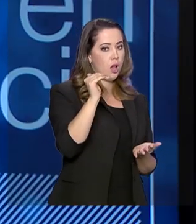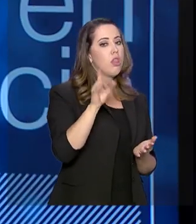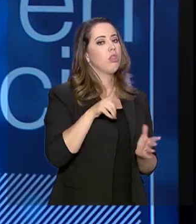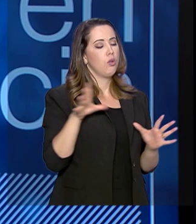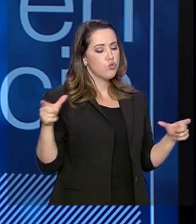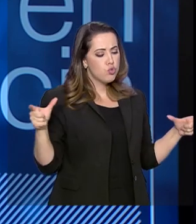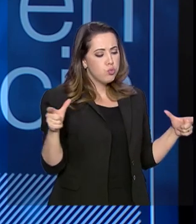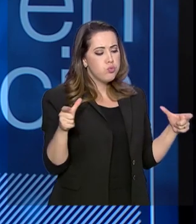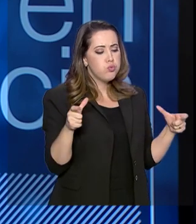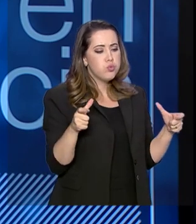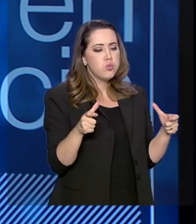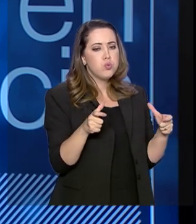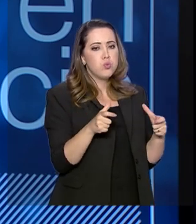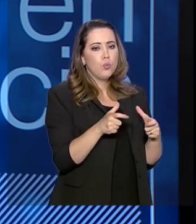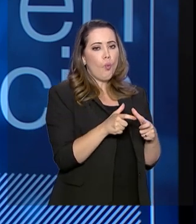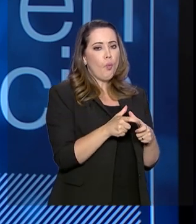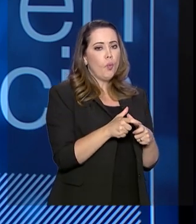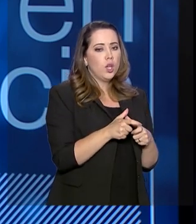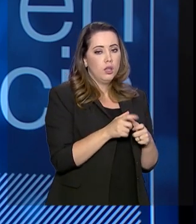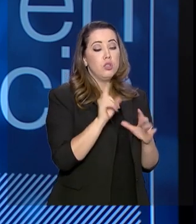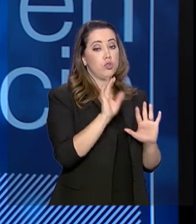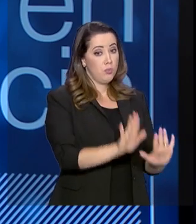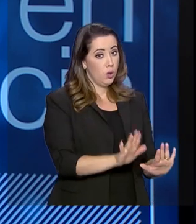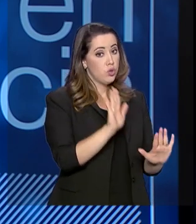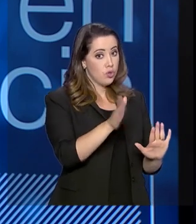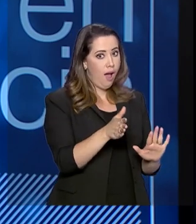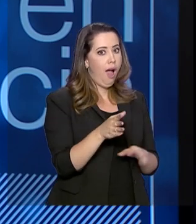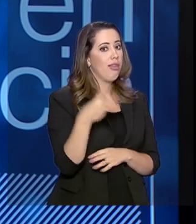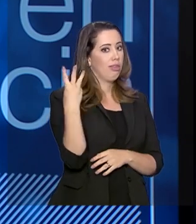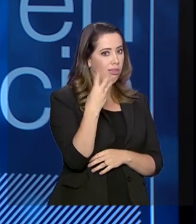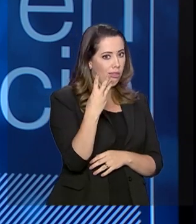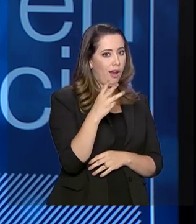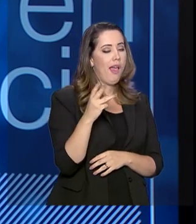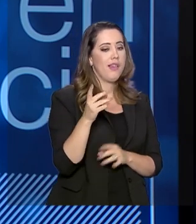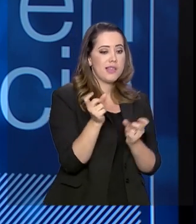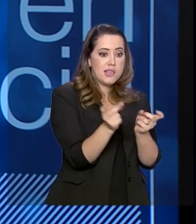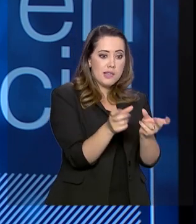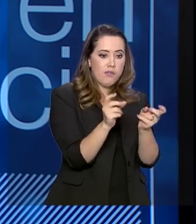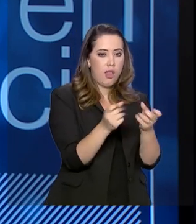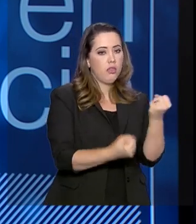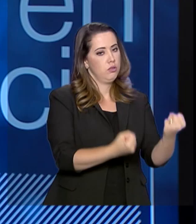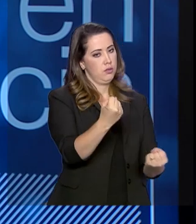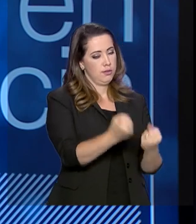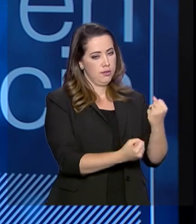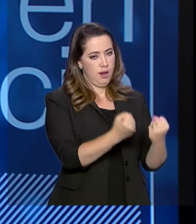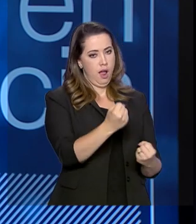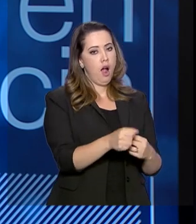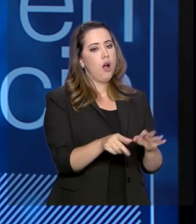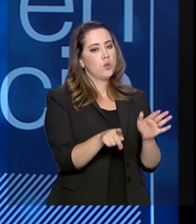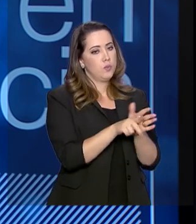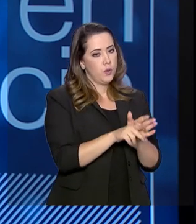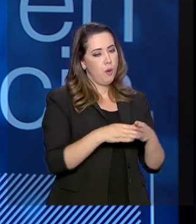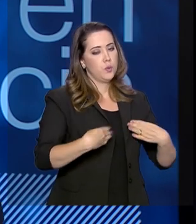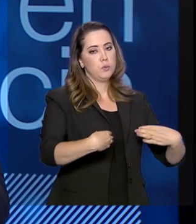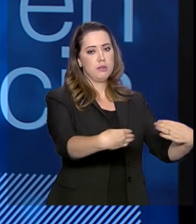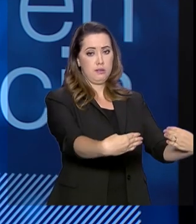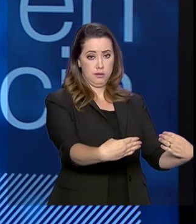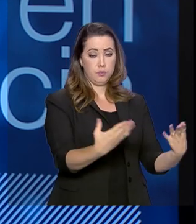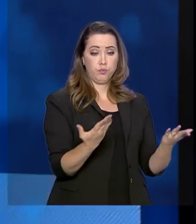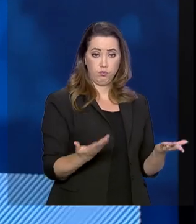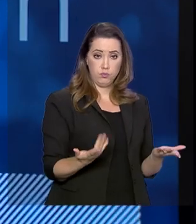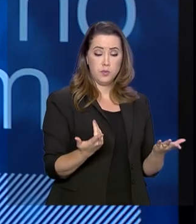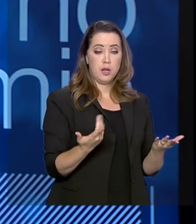muito grande na frota. Nós já fizemos três leilões de venda até dos carros que compunham as frotas dos